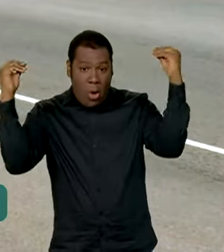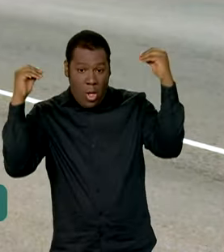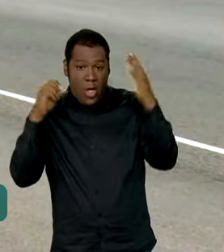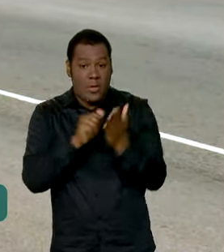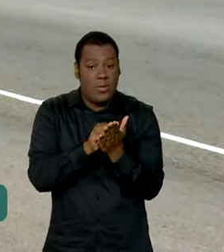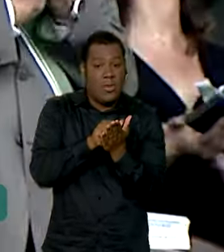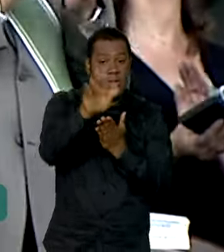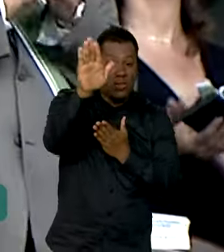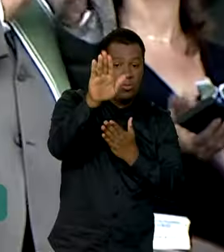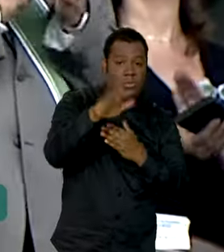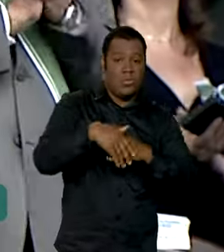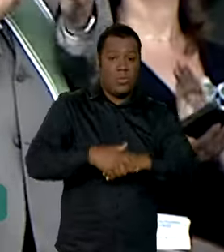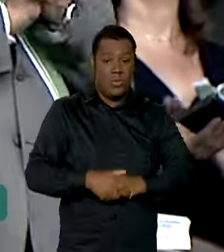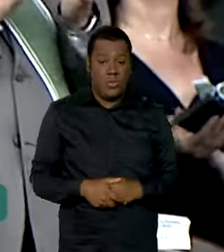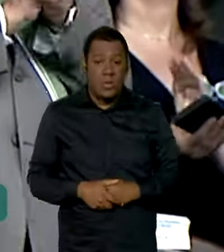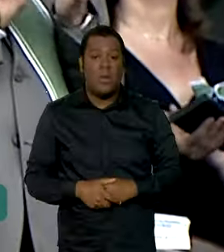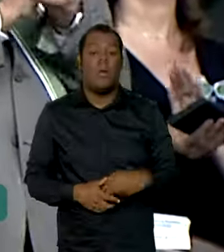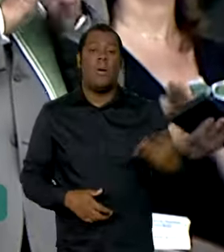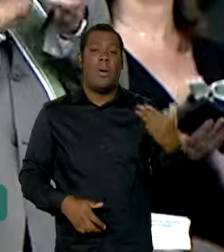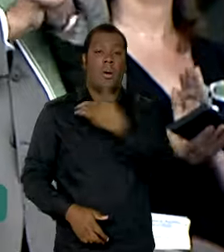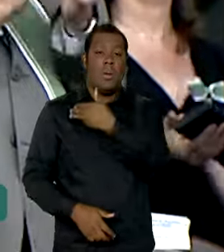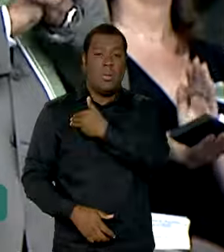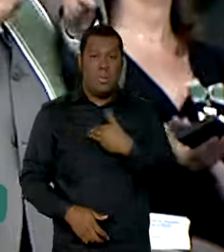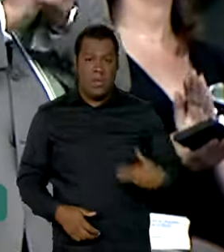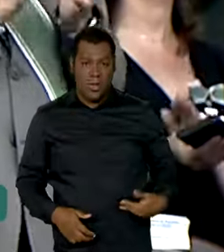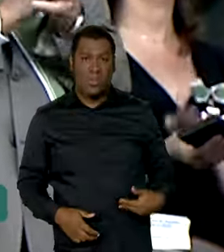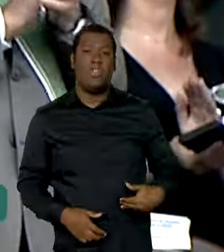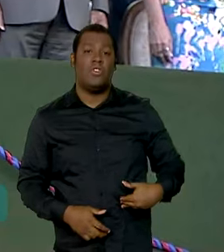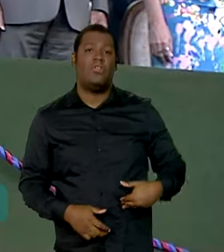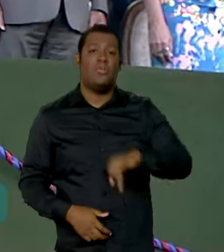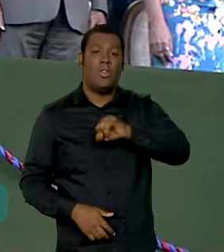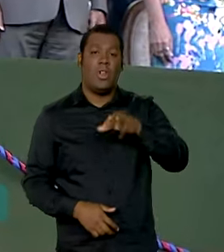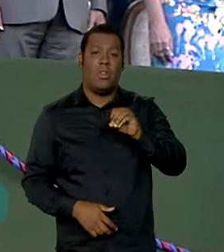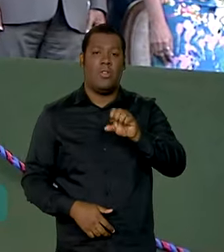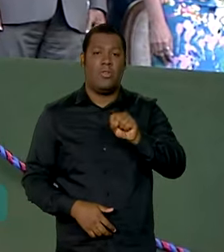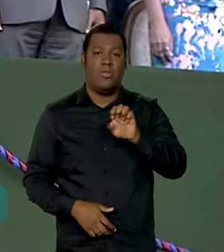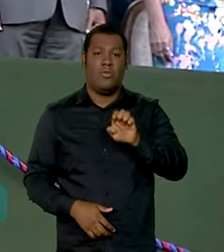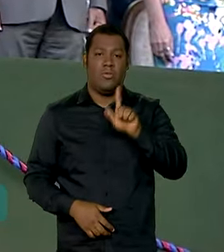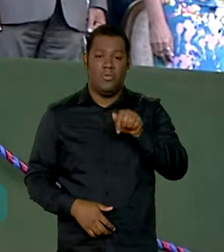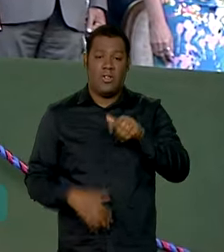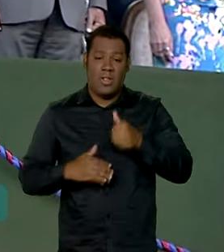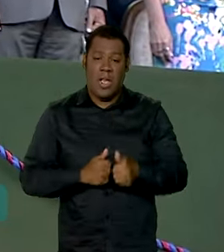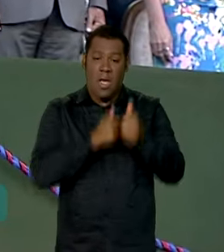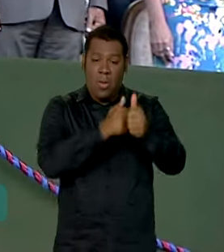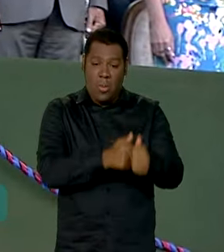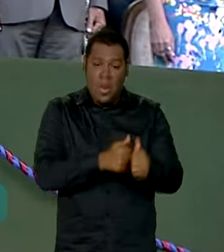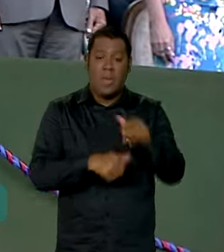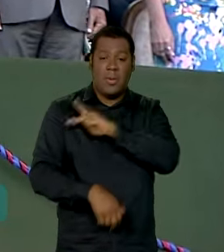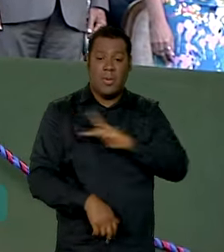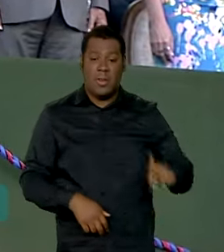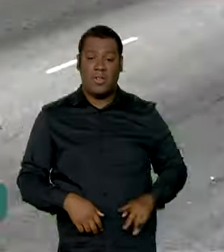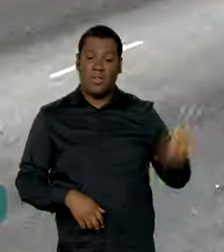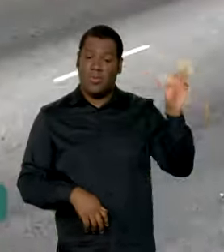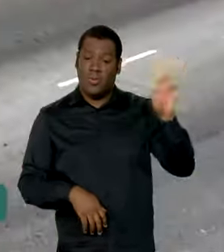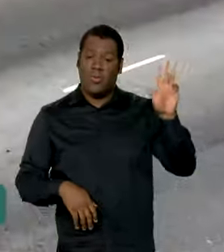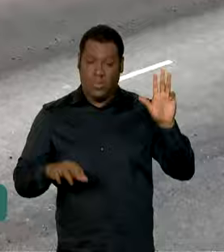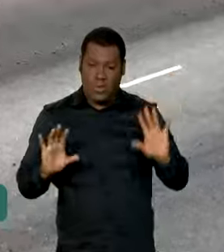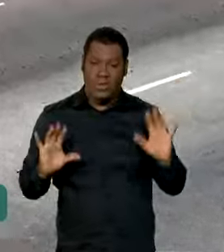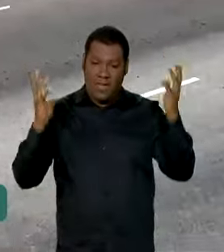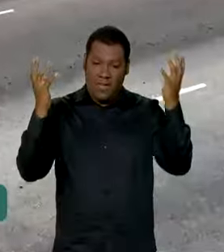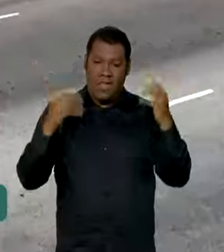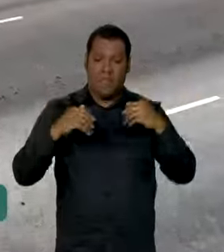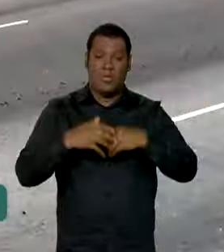Exército no país. O ministro da Defesa, José Múcio Filho, acompanhou o presidente Lula na cerimônia, no quartel